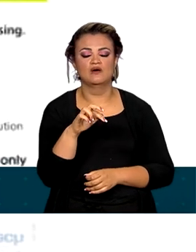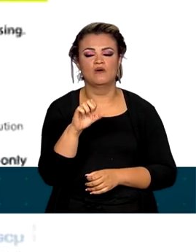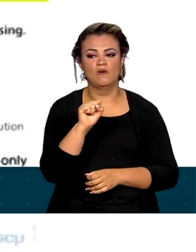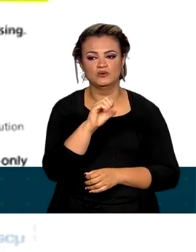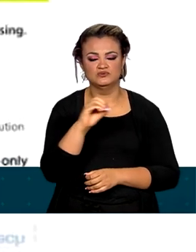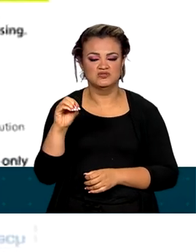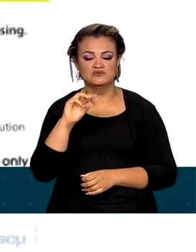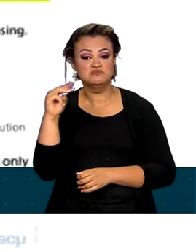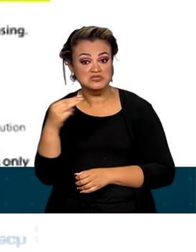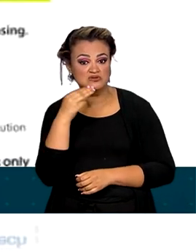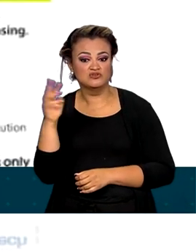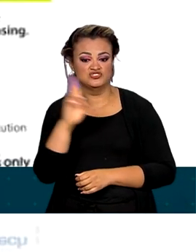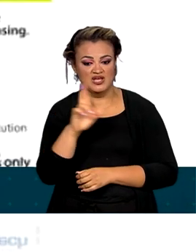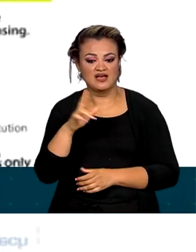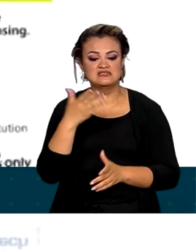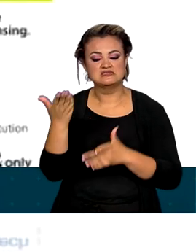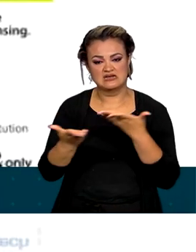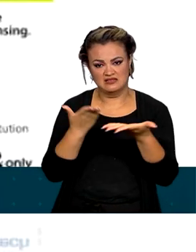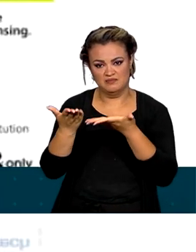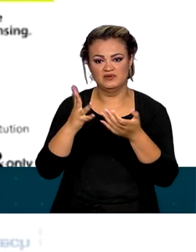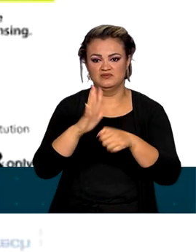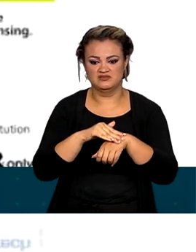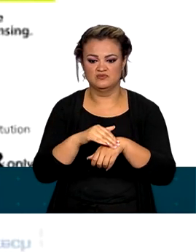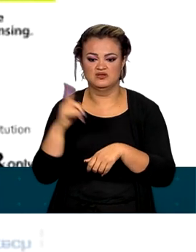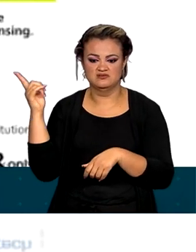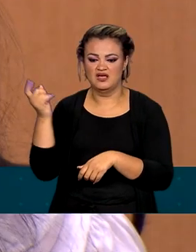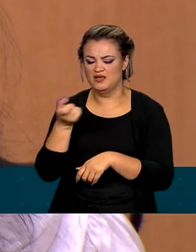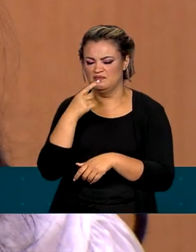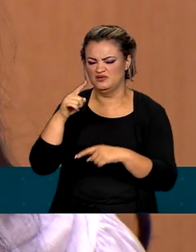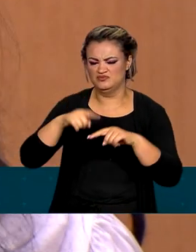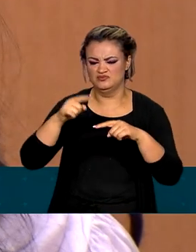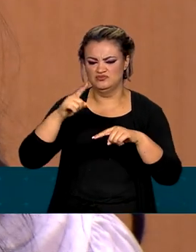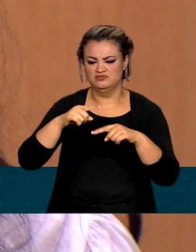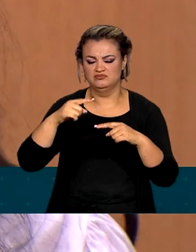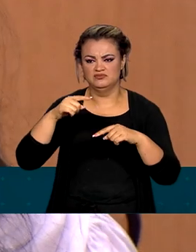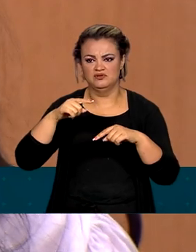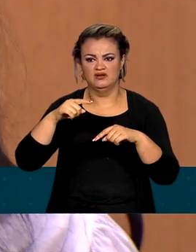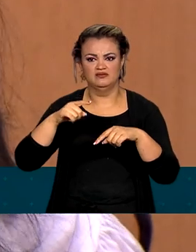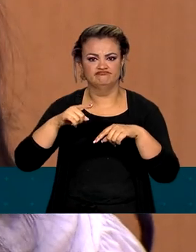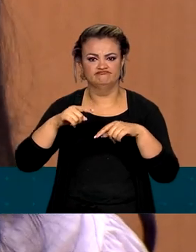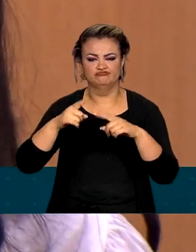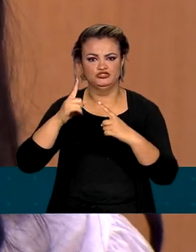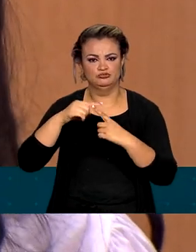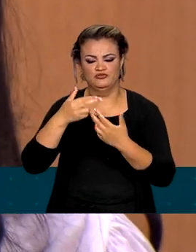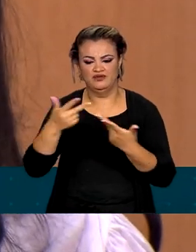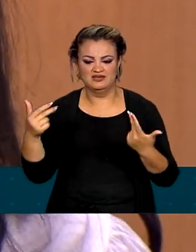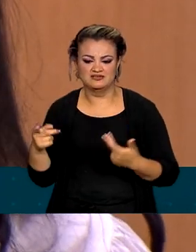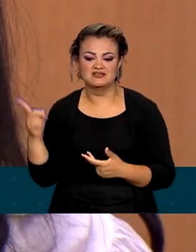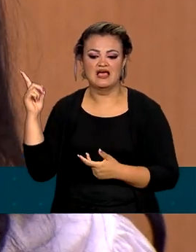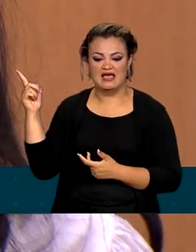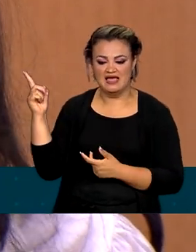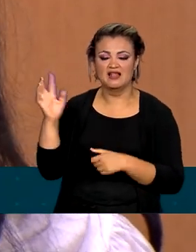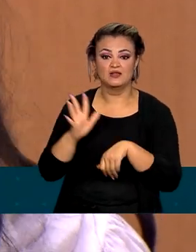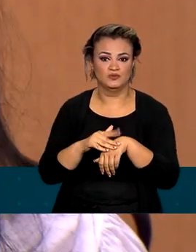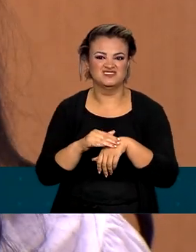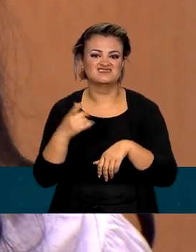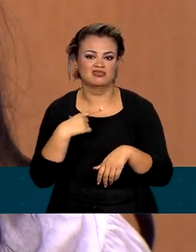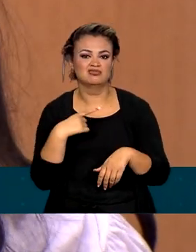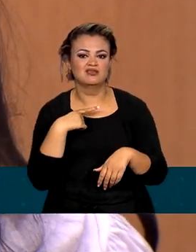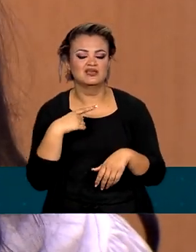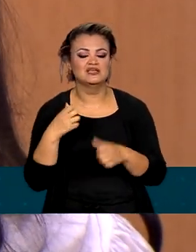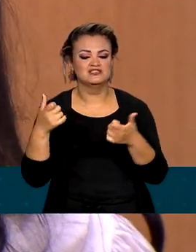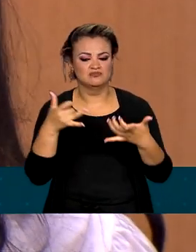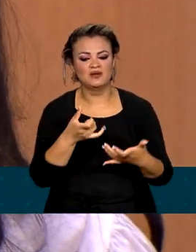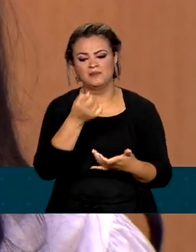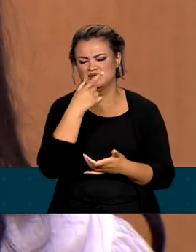milhões de reais no tratamento de doenças raras. Laísa nasceu com a AME e fala sobre a importância de